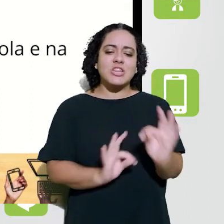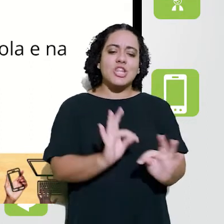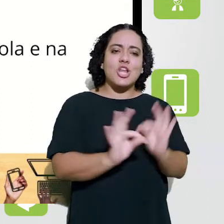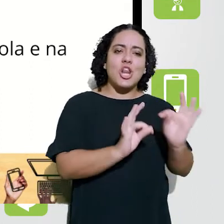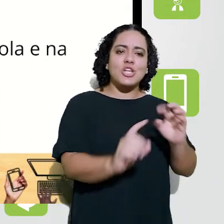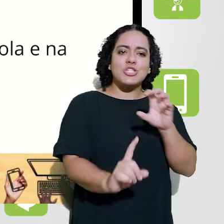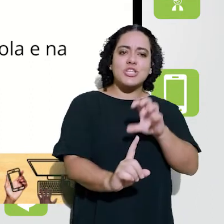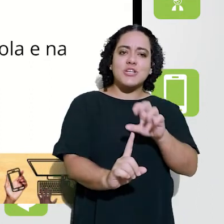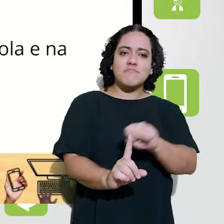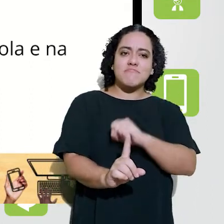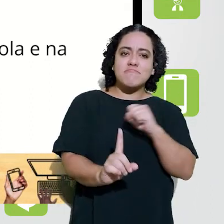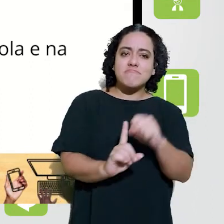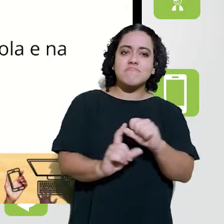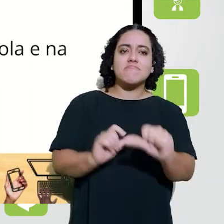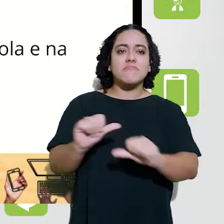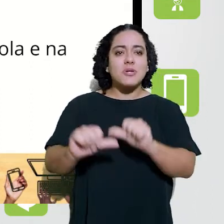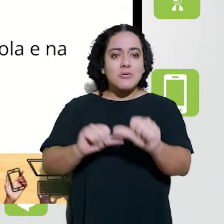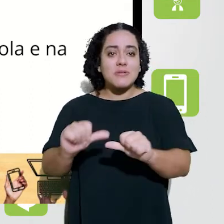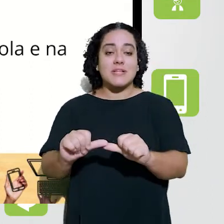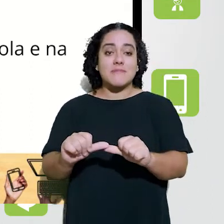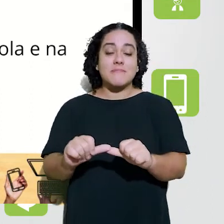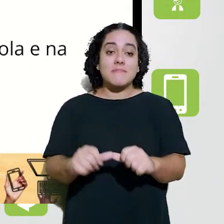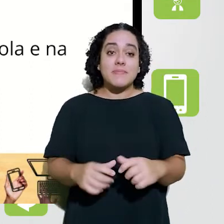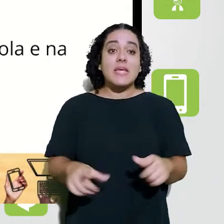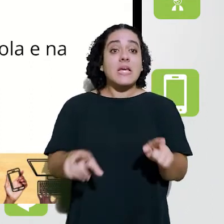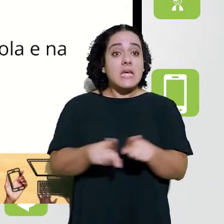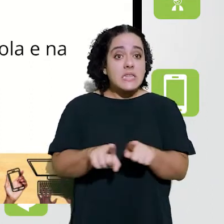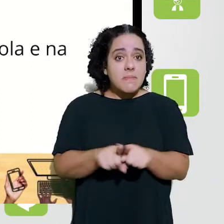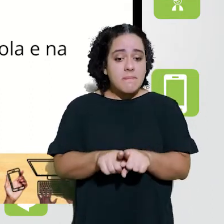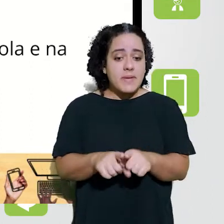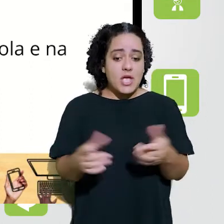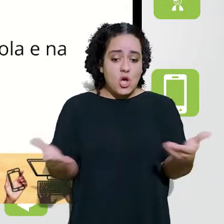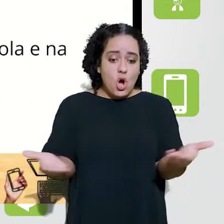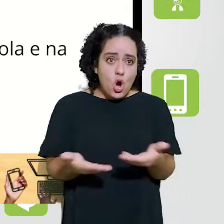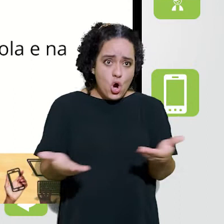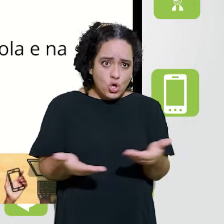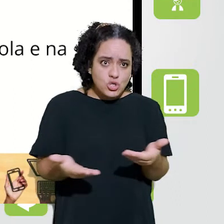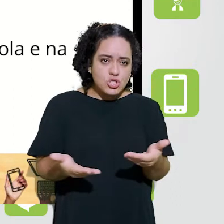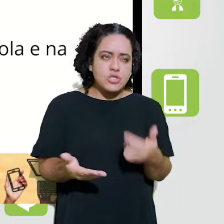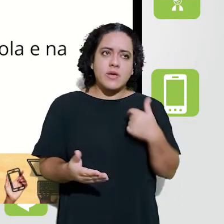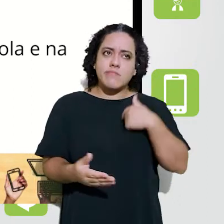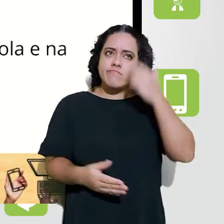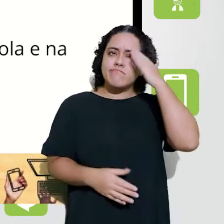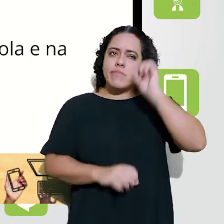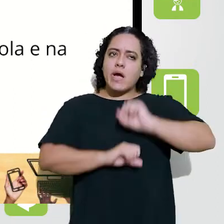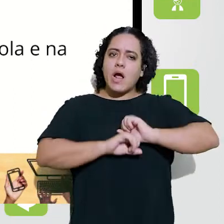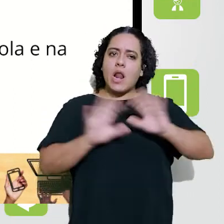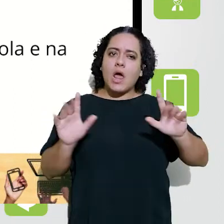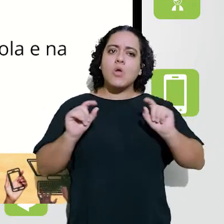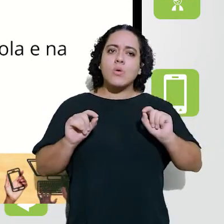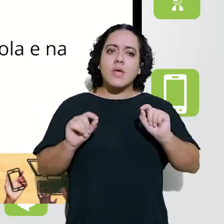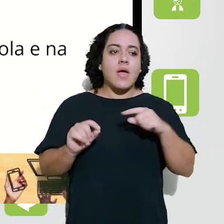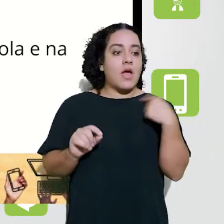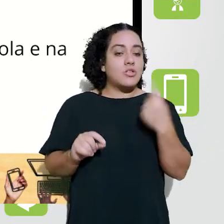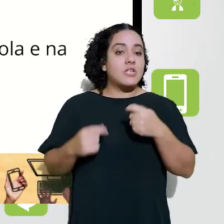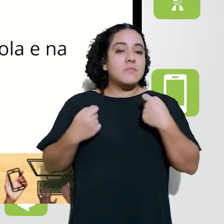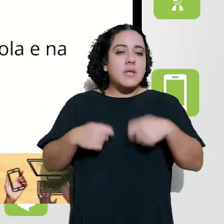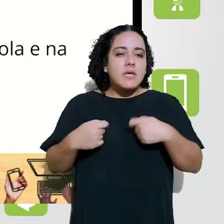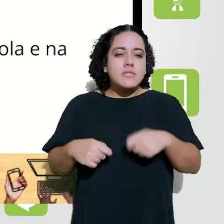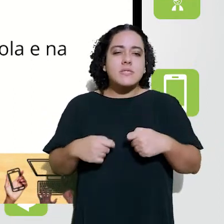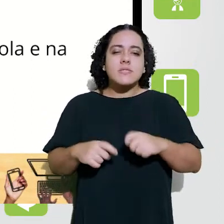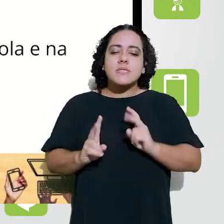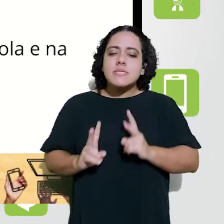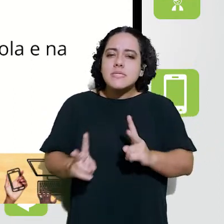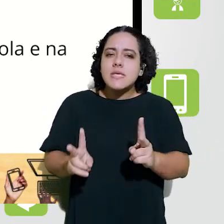cientificamente, tecnologicamente, hoje. Mas para mim, hoje, fica